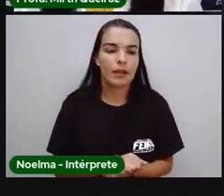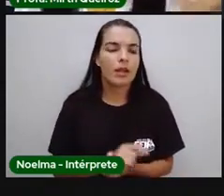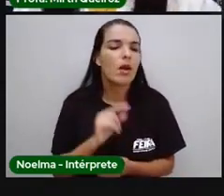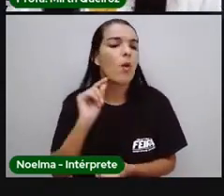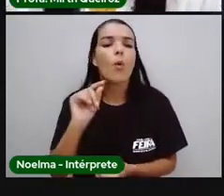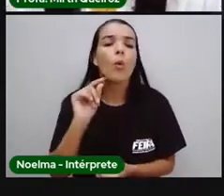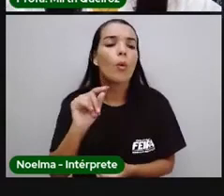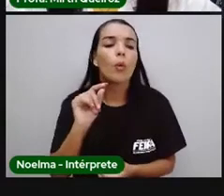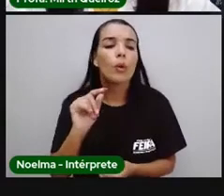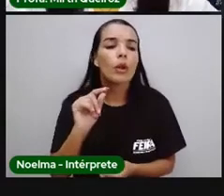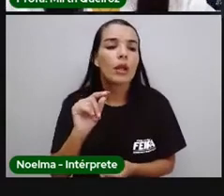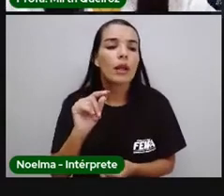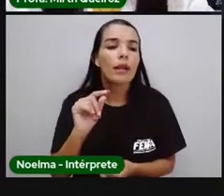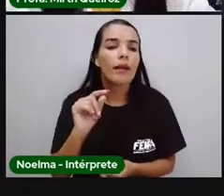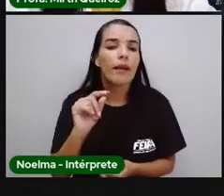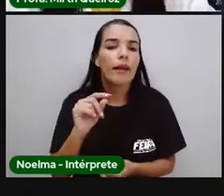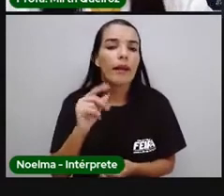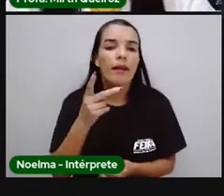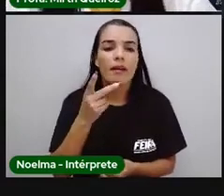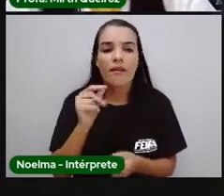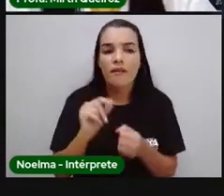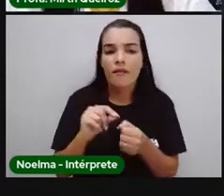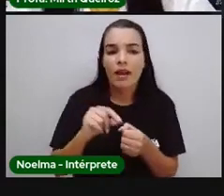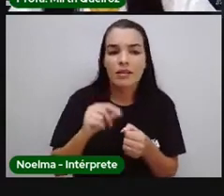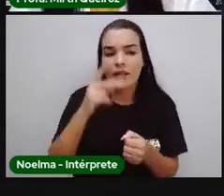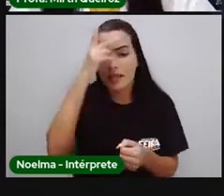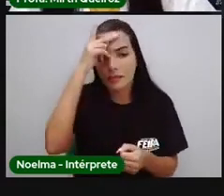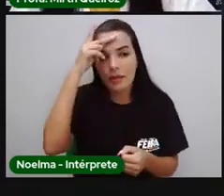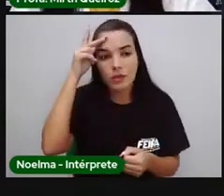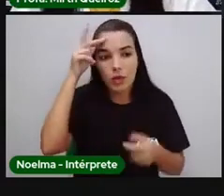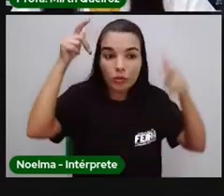E o que que movia essa galera toda do trono?